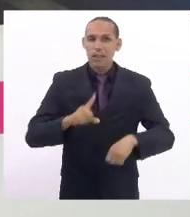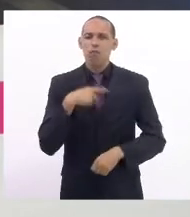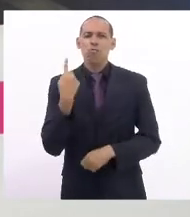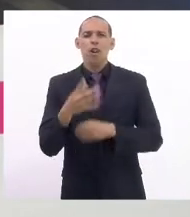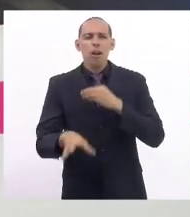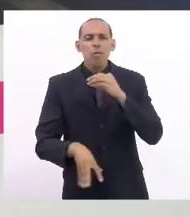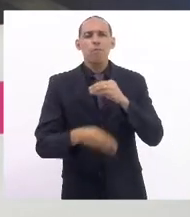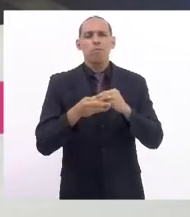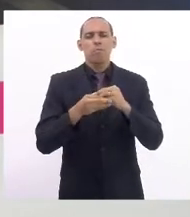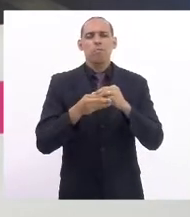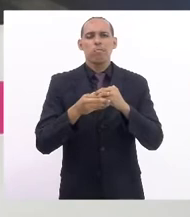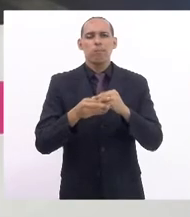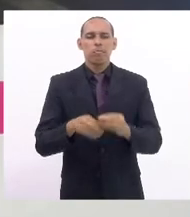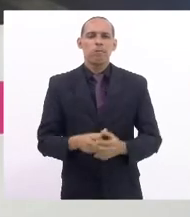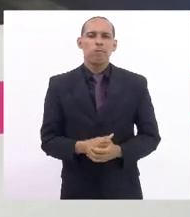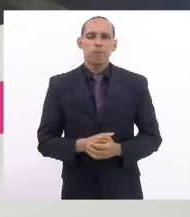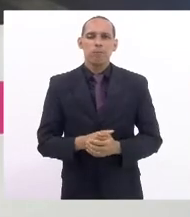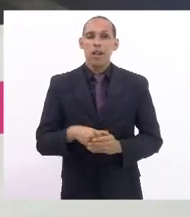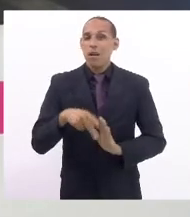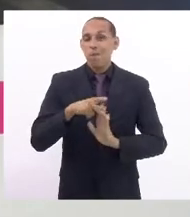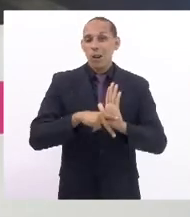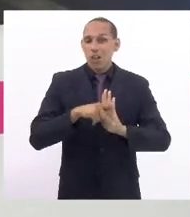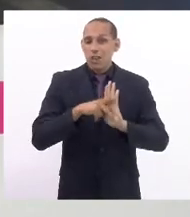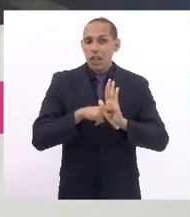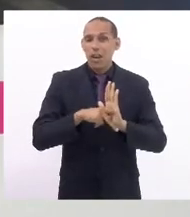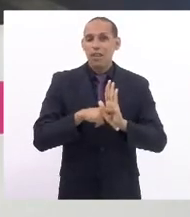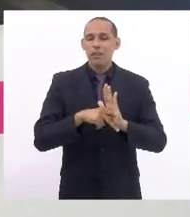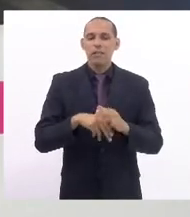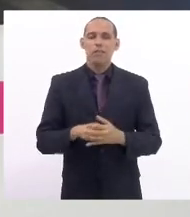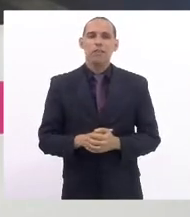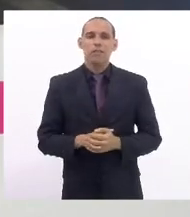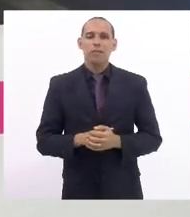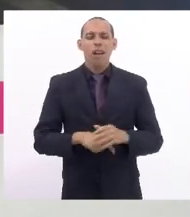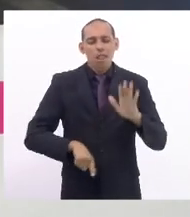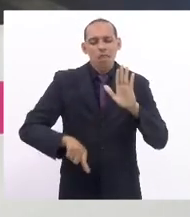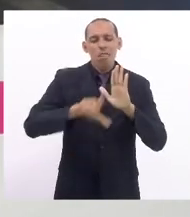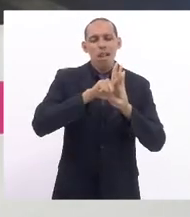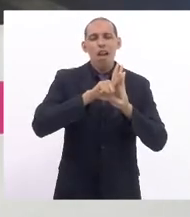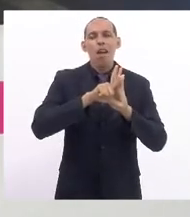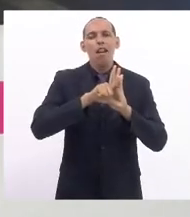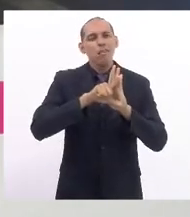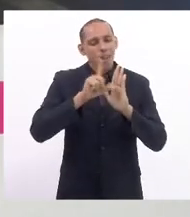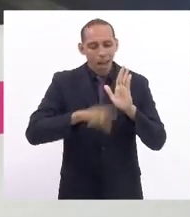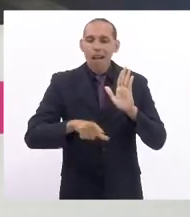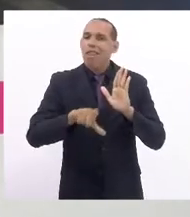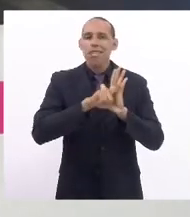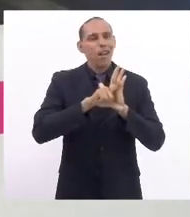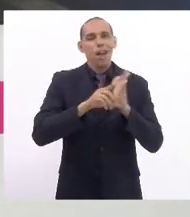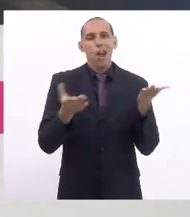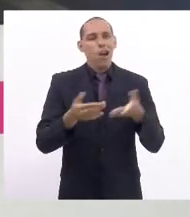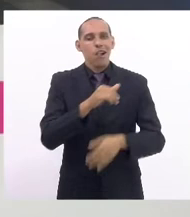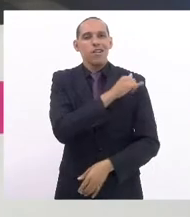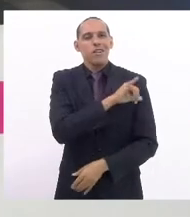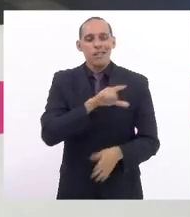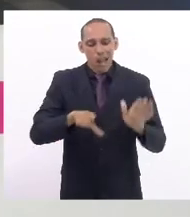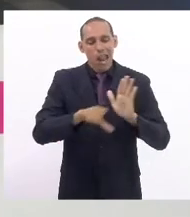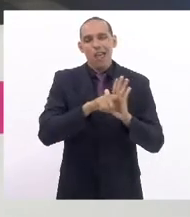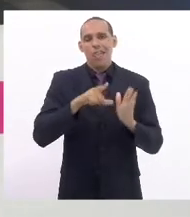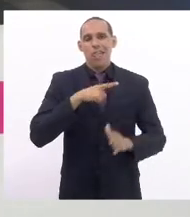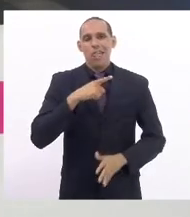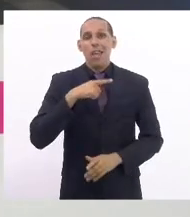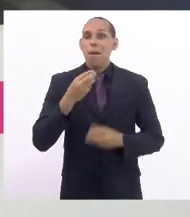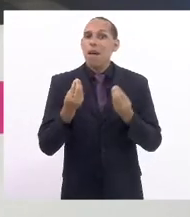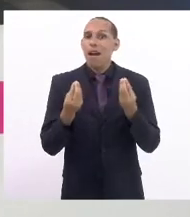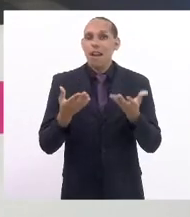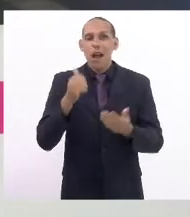como projeto peça de lei que é lei hoje no estado do Rio de Janeiro para que a gente